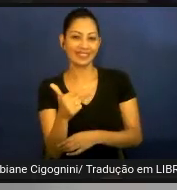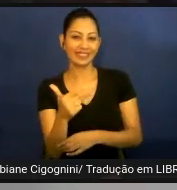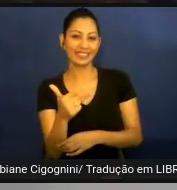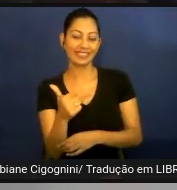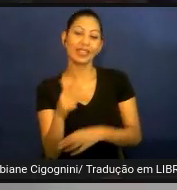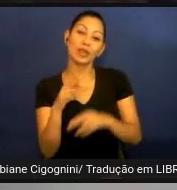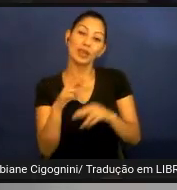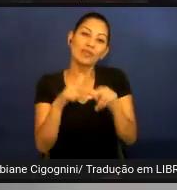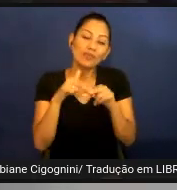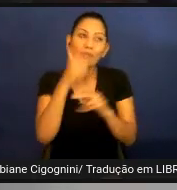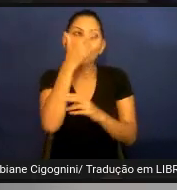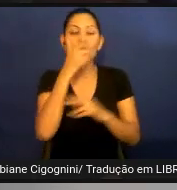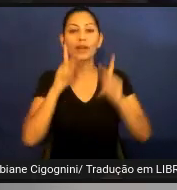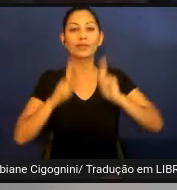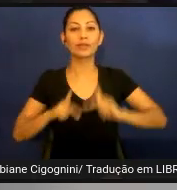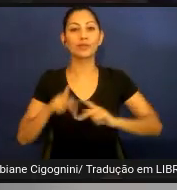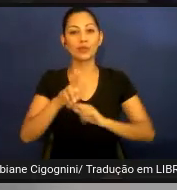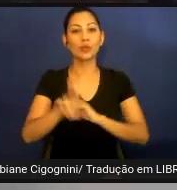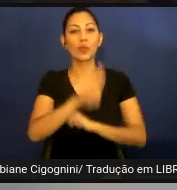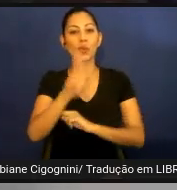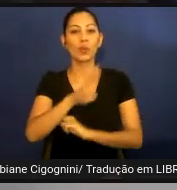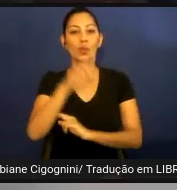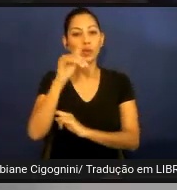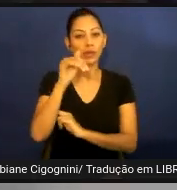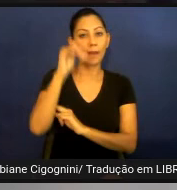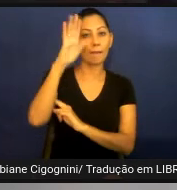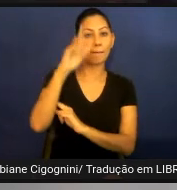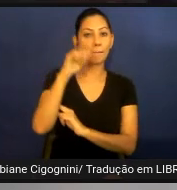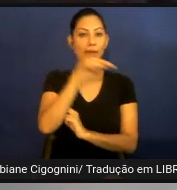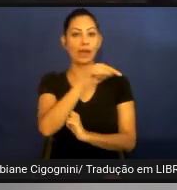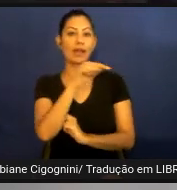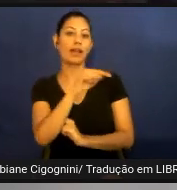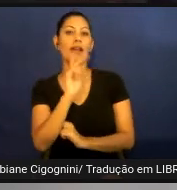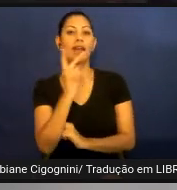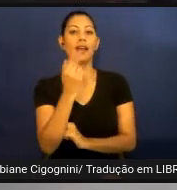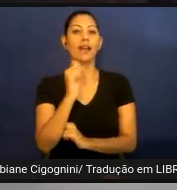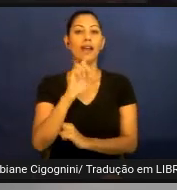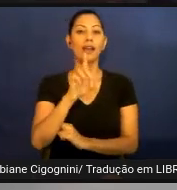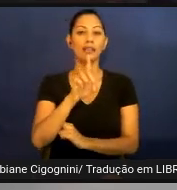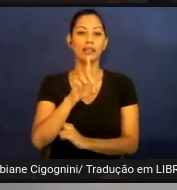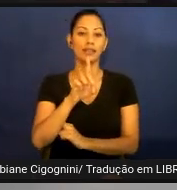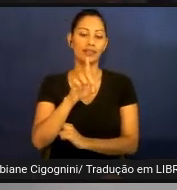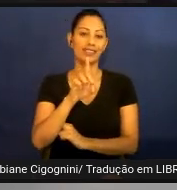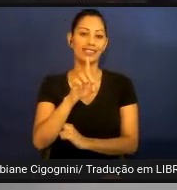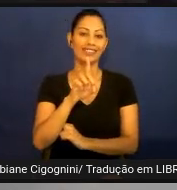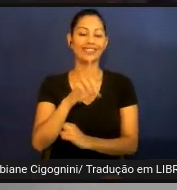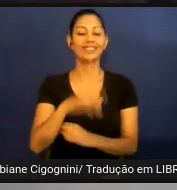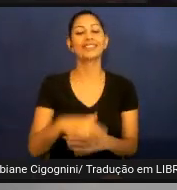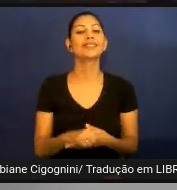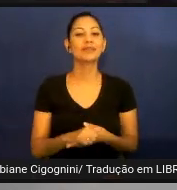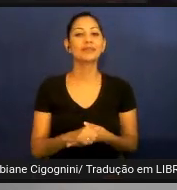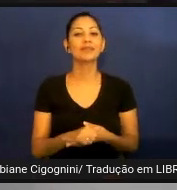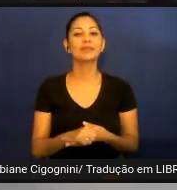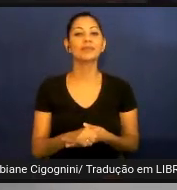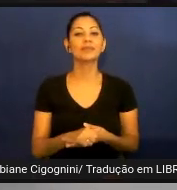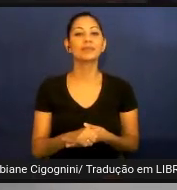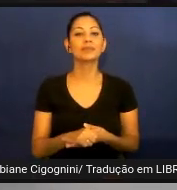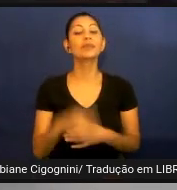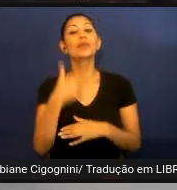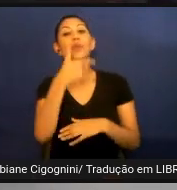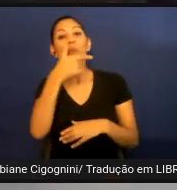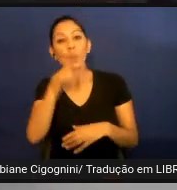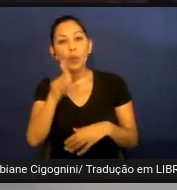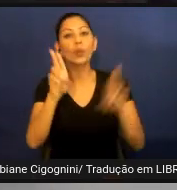Hand Talk do que o Vlibras. Outra coisa que foi notada foi que o